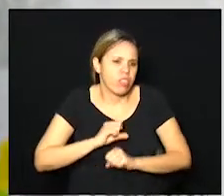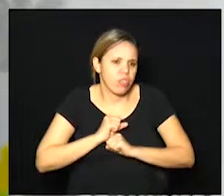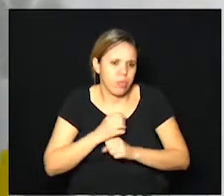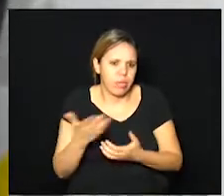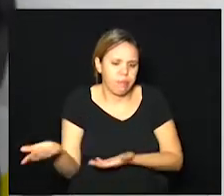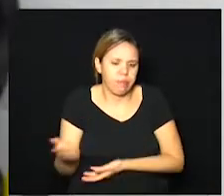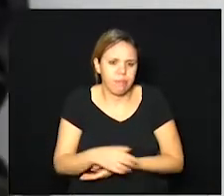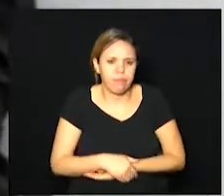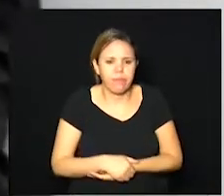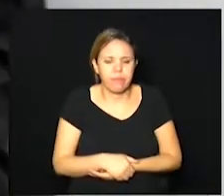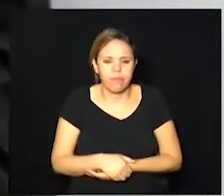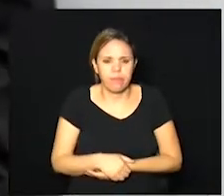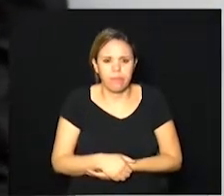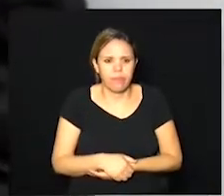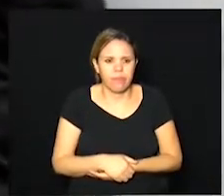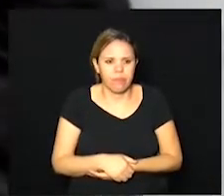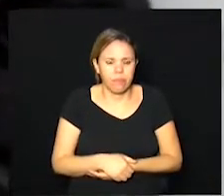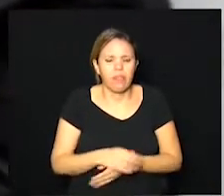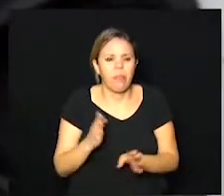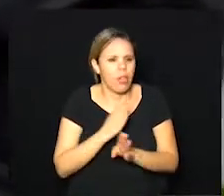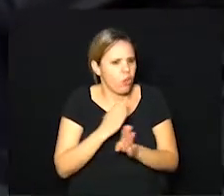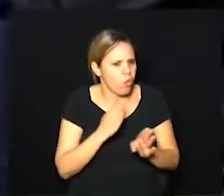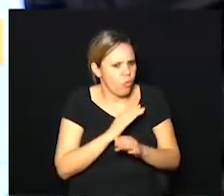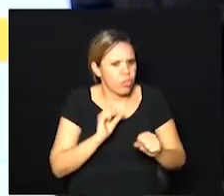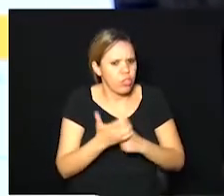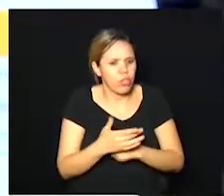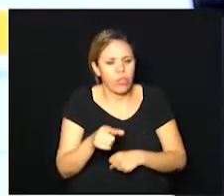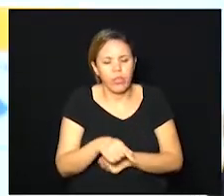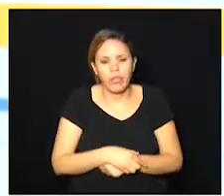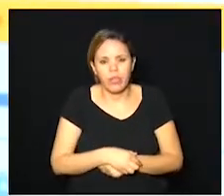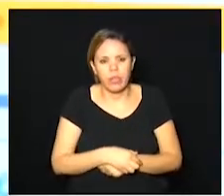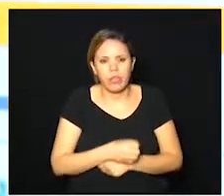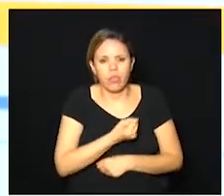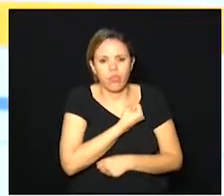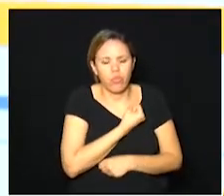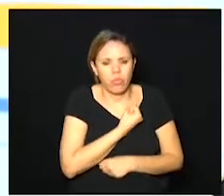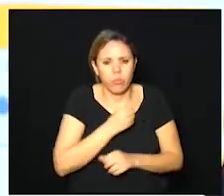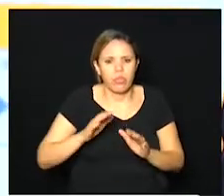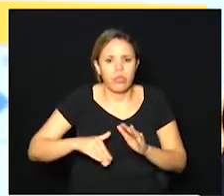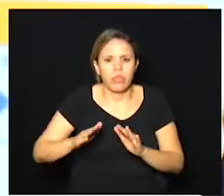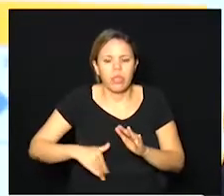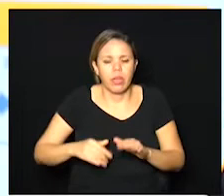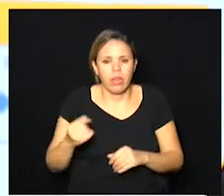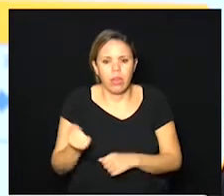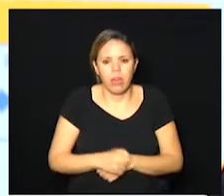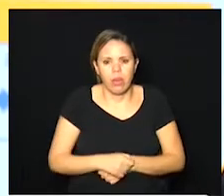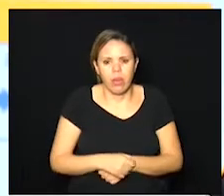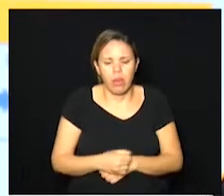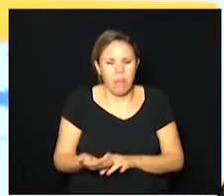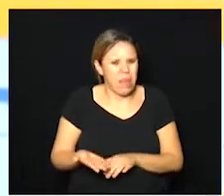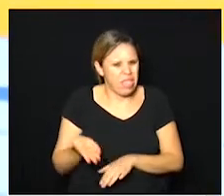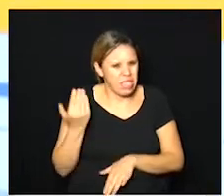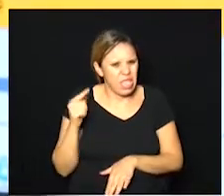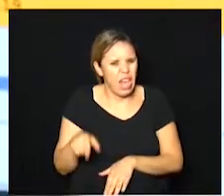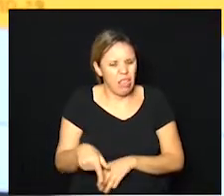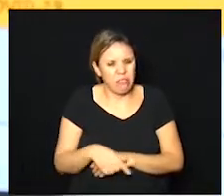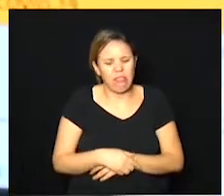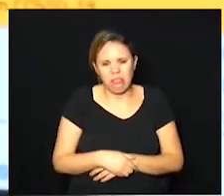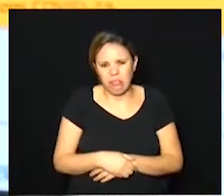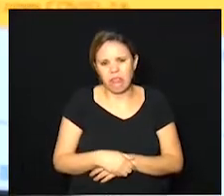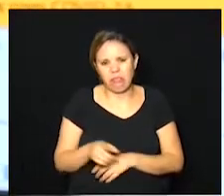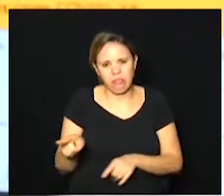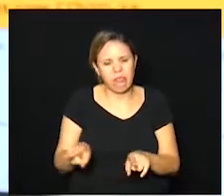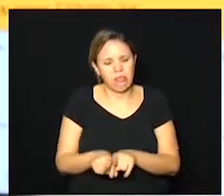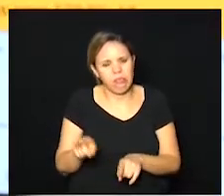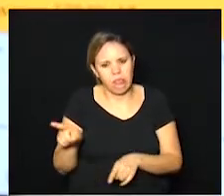exatamente isso vale com suspeita de covid apesar do número ser pequeno a prevalência é muito mais alta e aqui